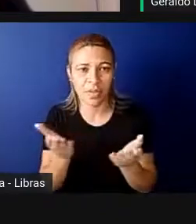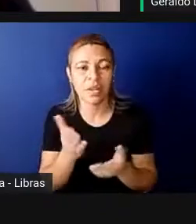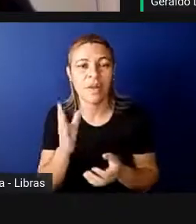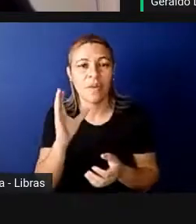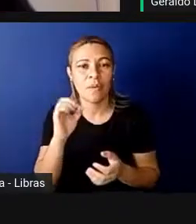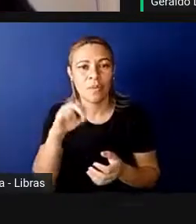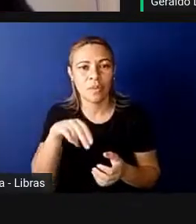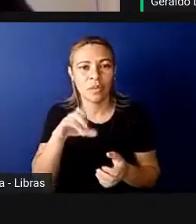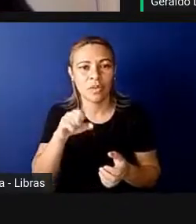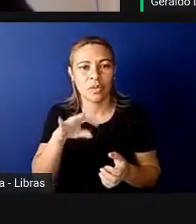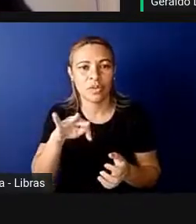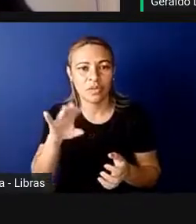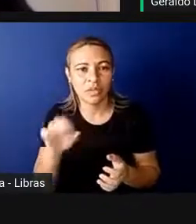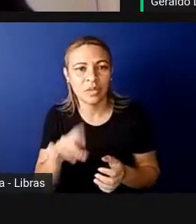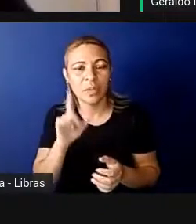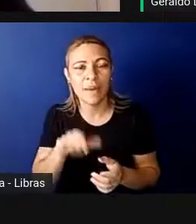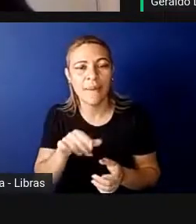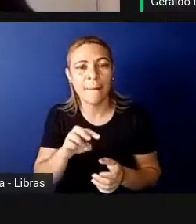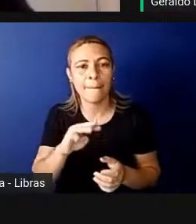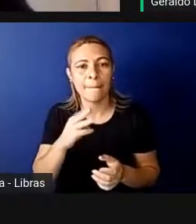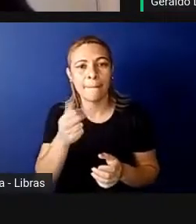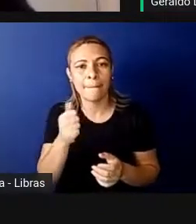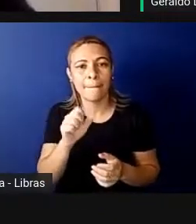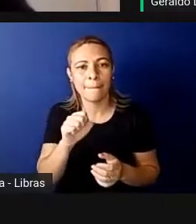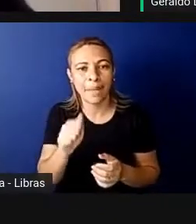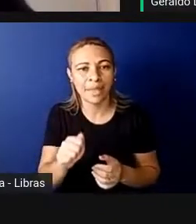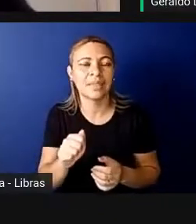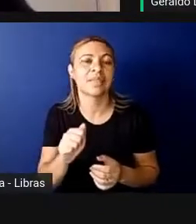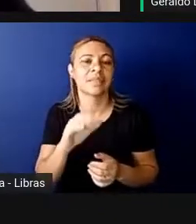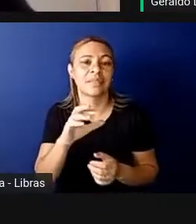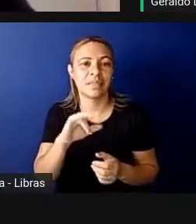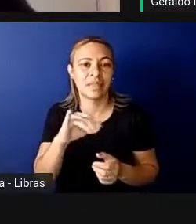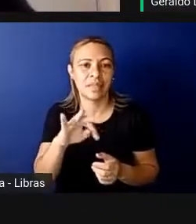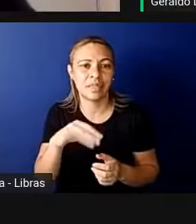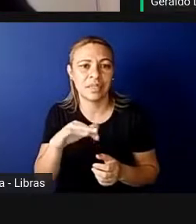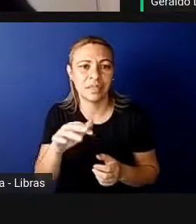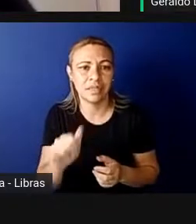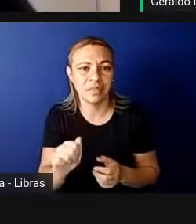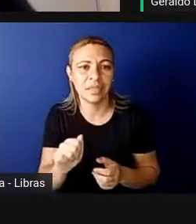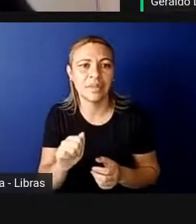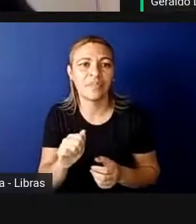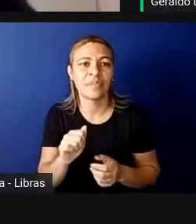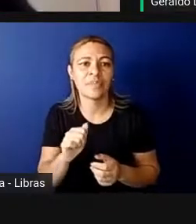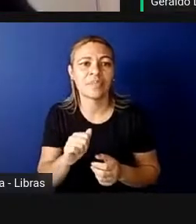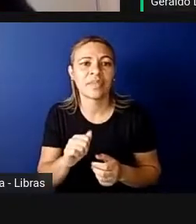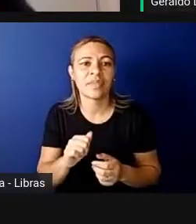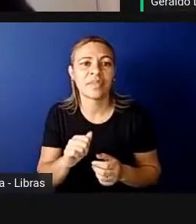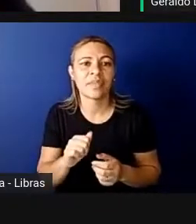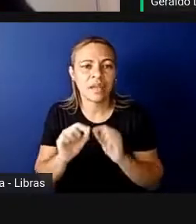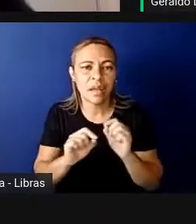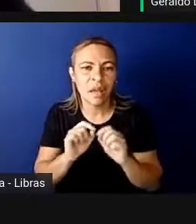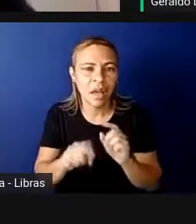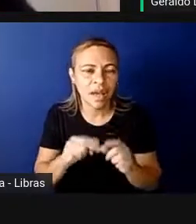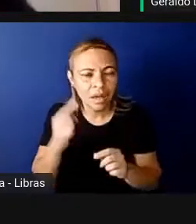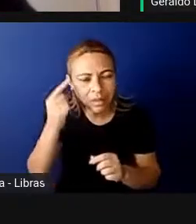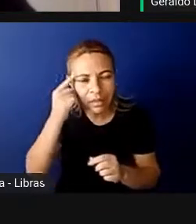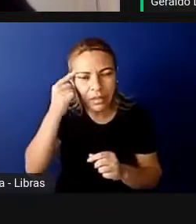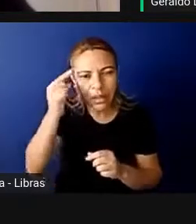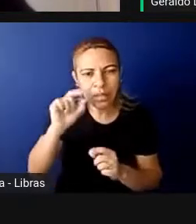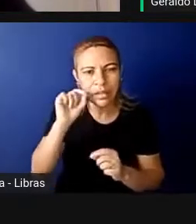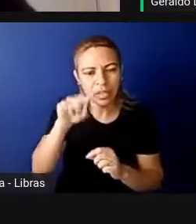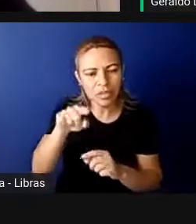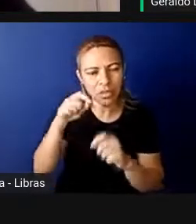massa crítica ou critical mass em inglês, que é essa ideia de que você precisa